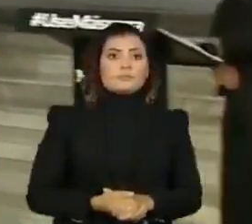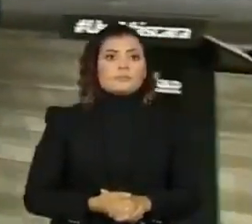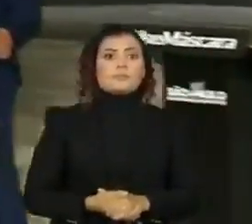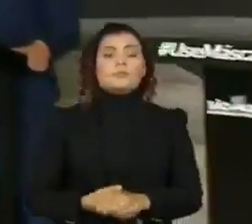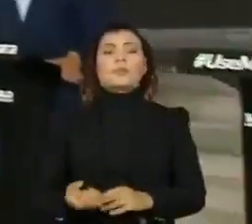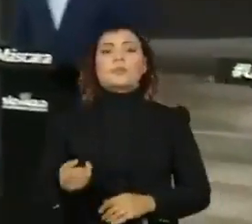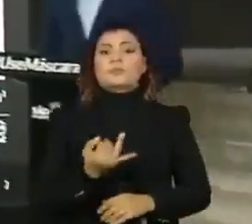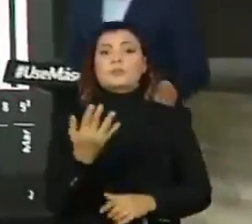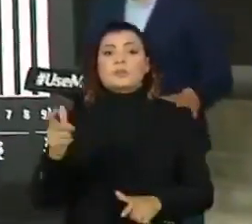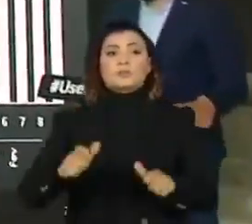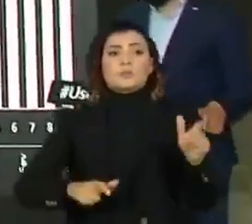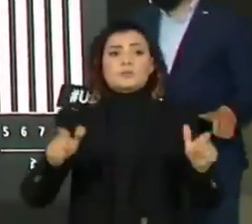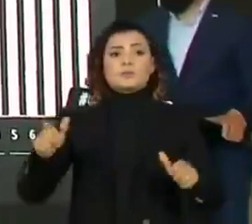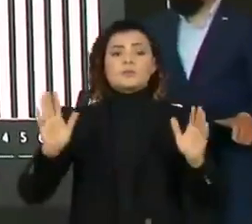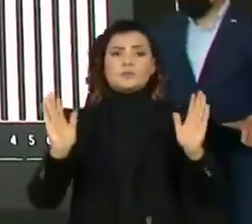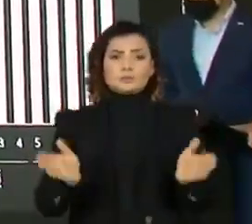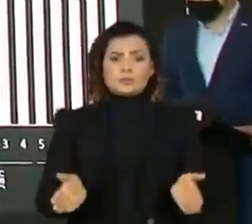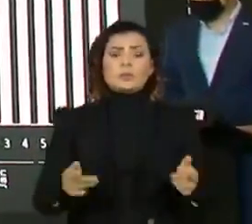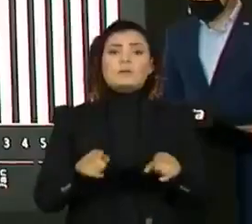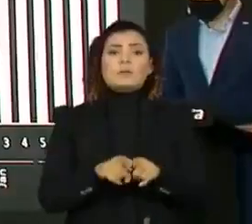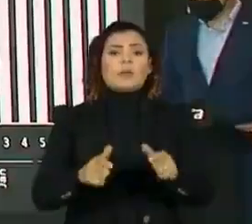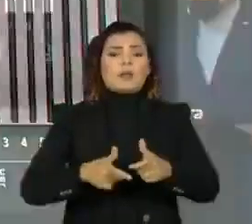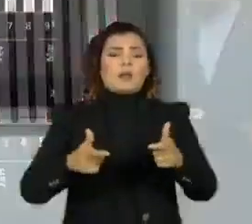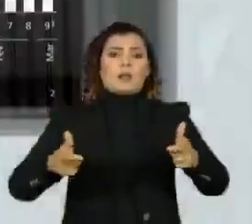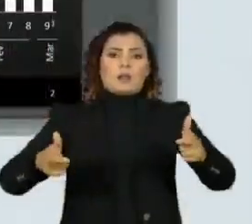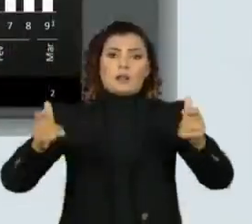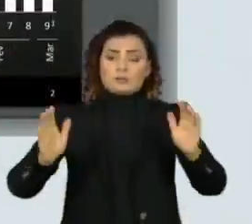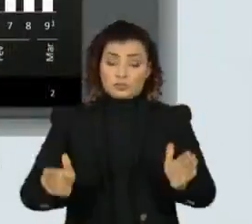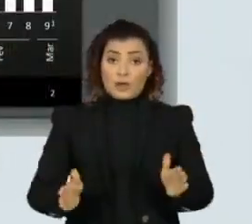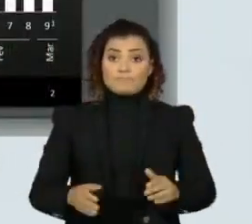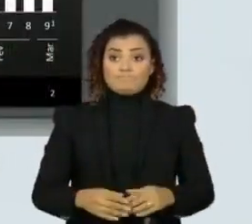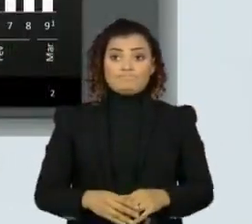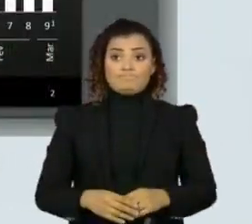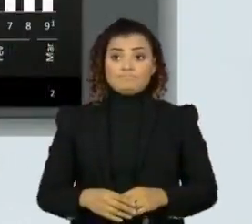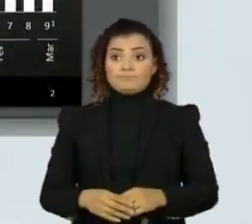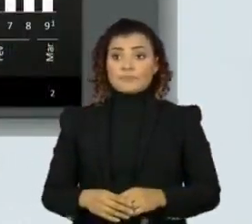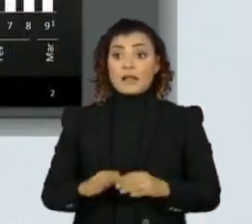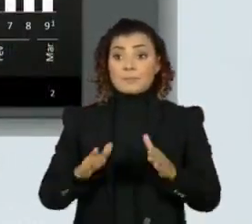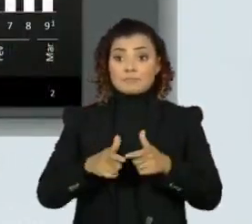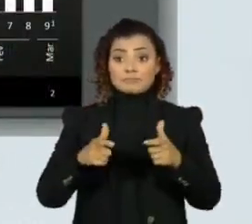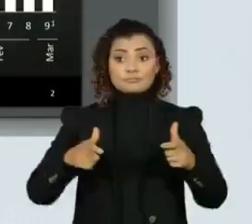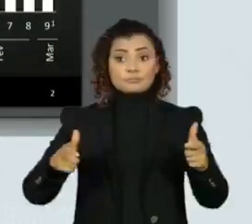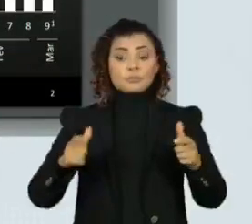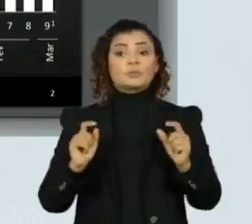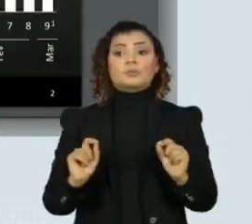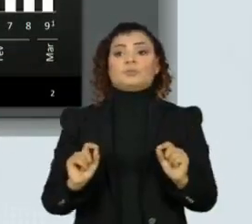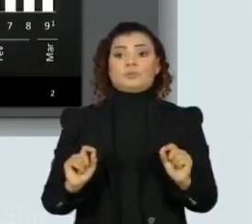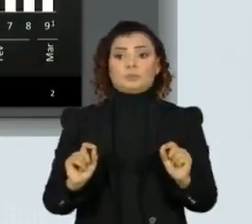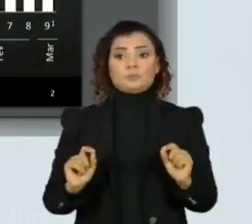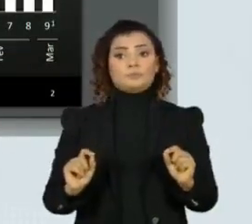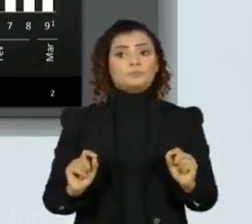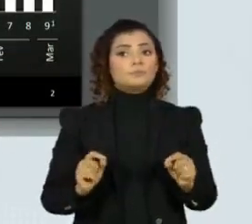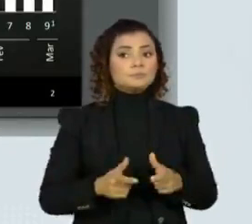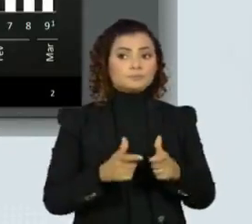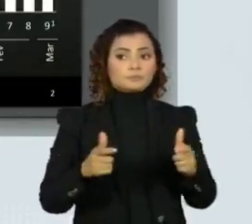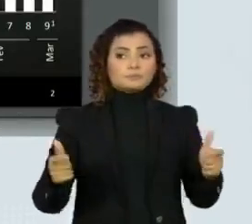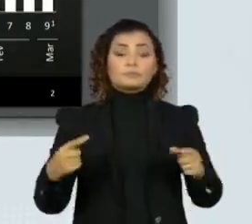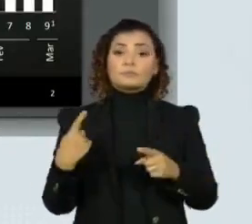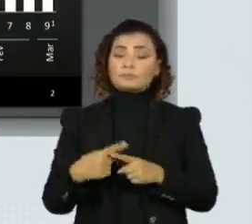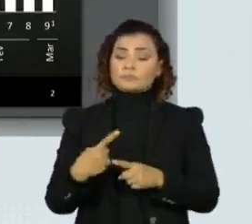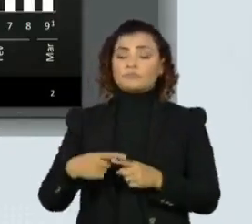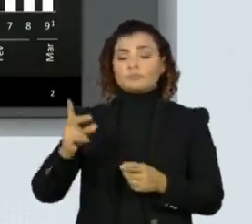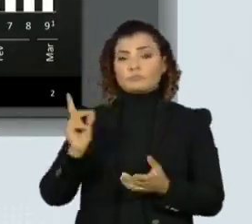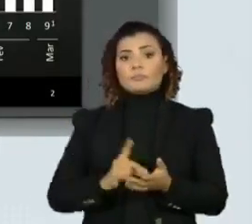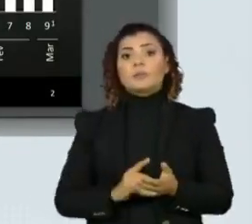de número de casos que vem aumentando e ele só não aumentou mais, porque